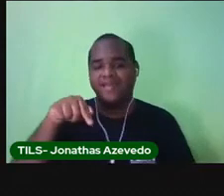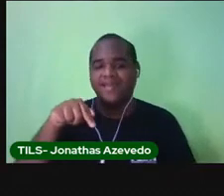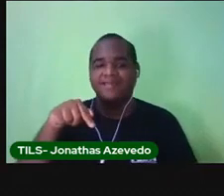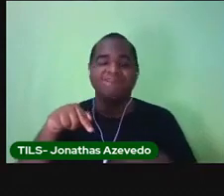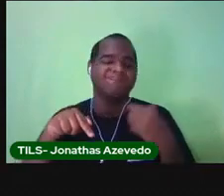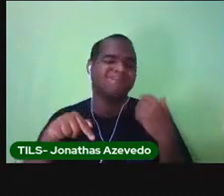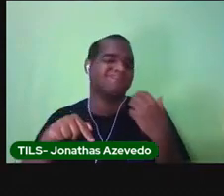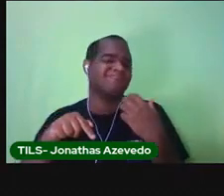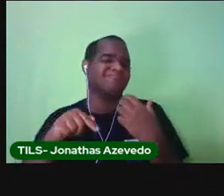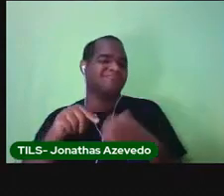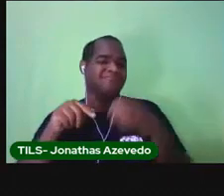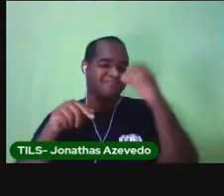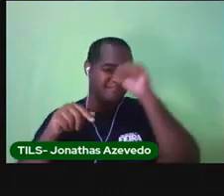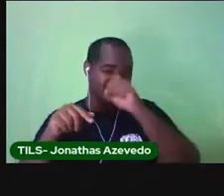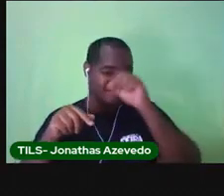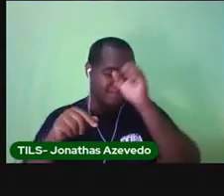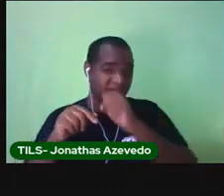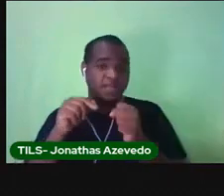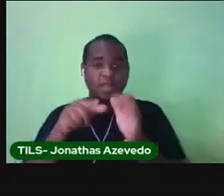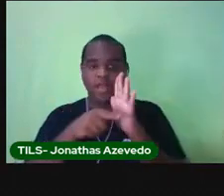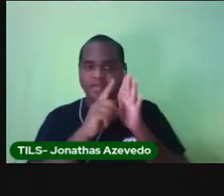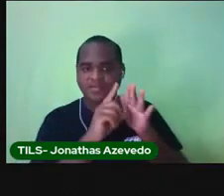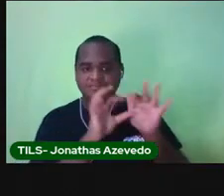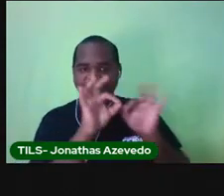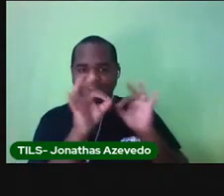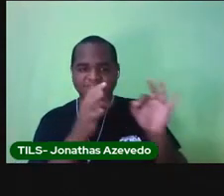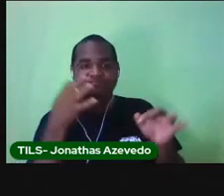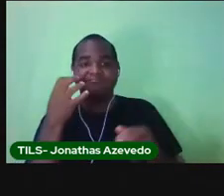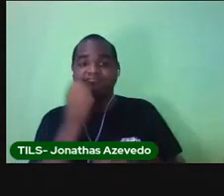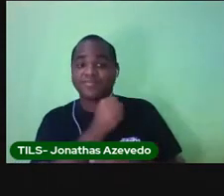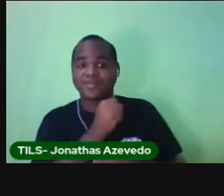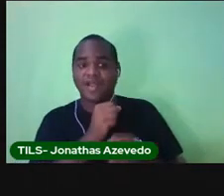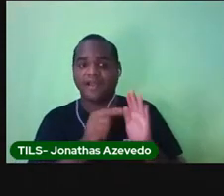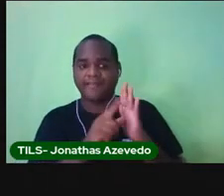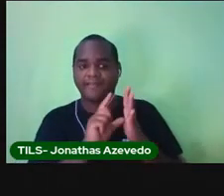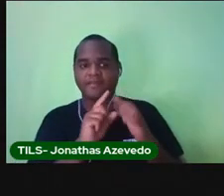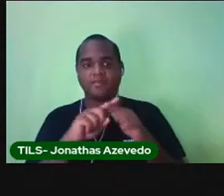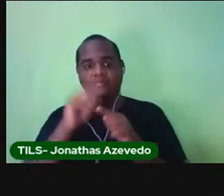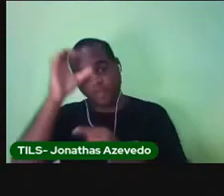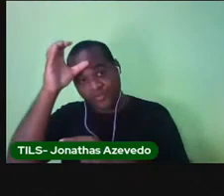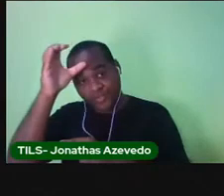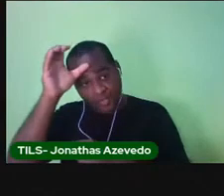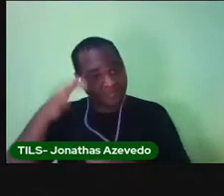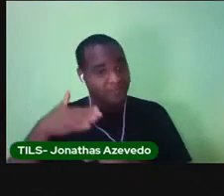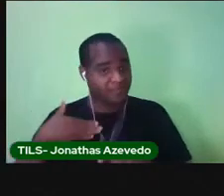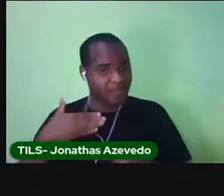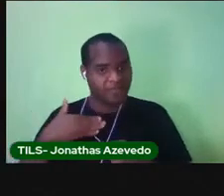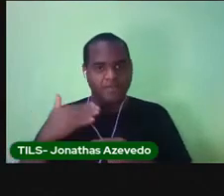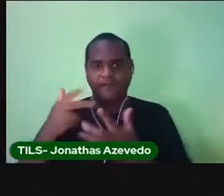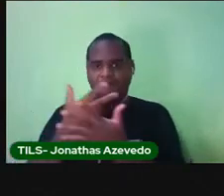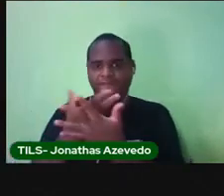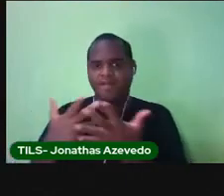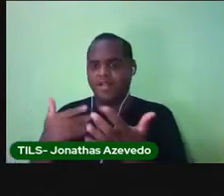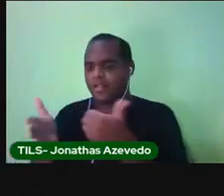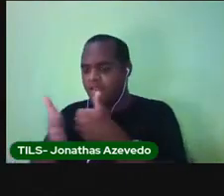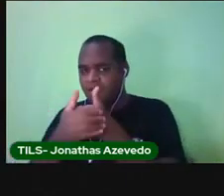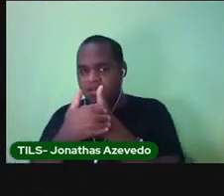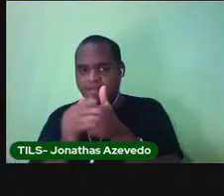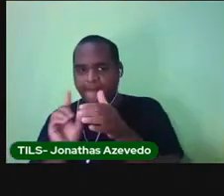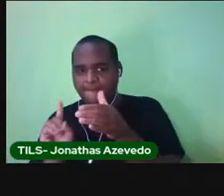aprendi a ler bem cedinho e o meu tio tinha uma coleção enorme. E eu me escondia